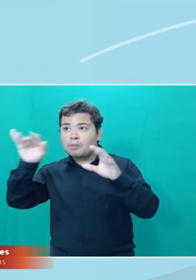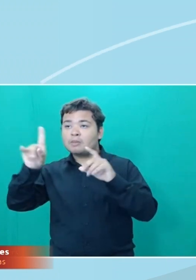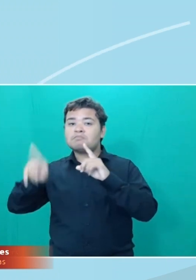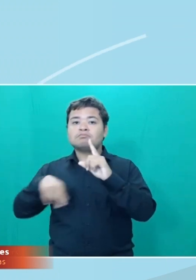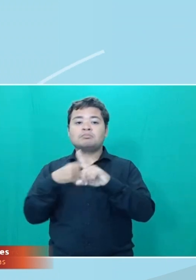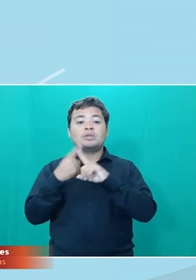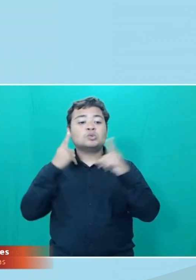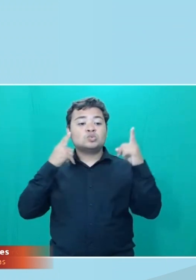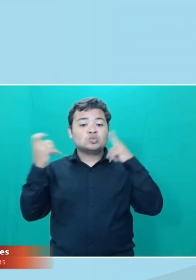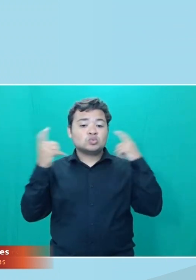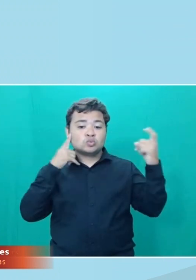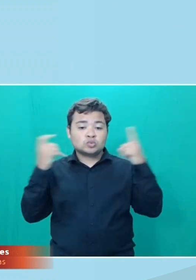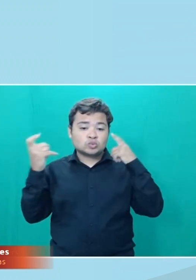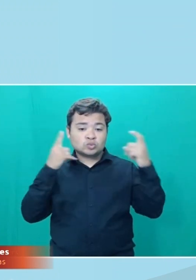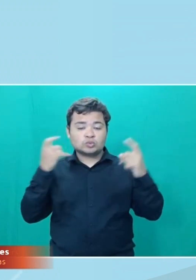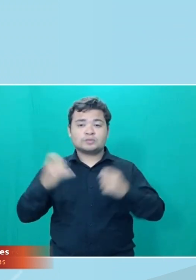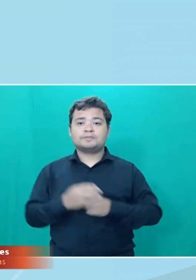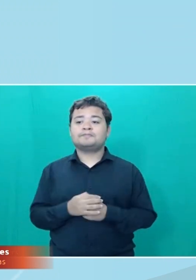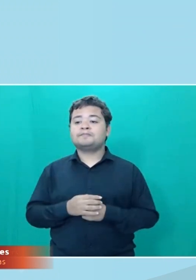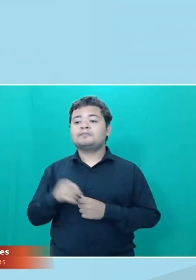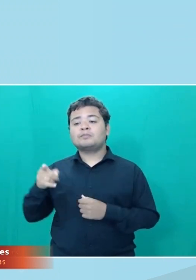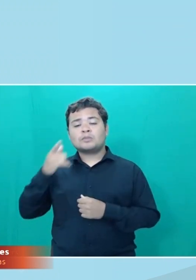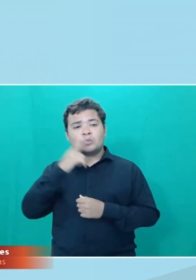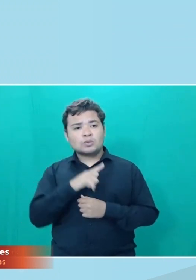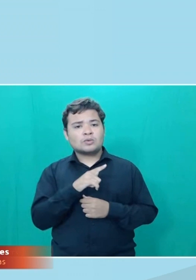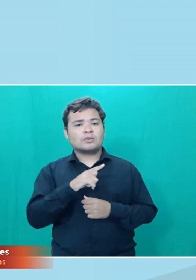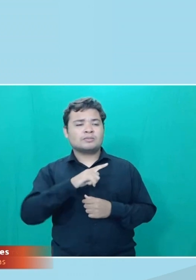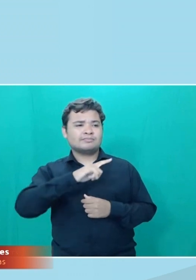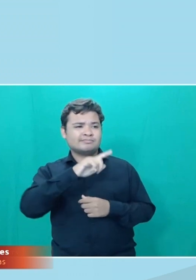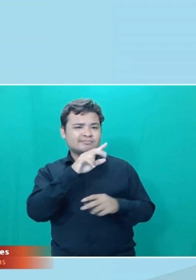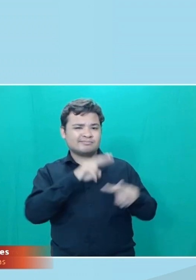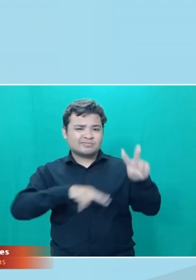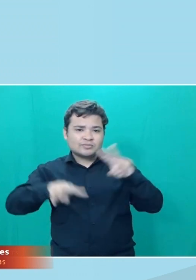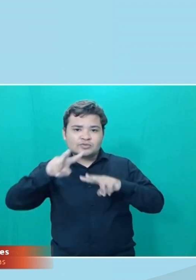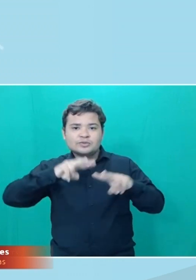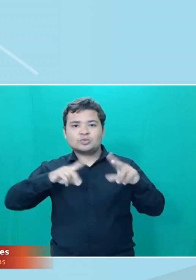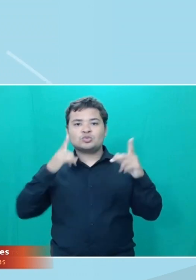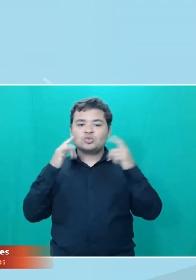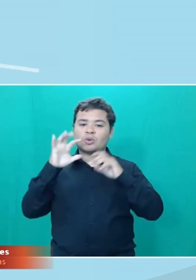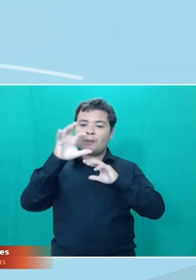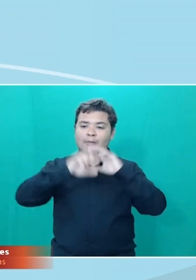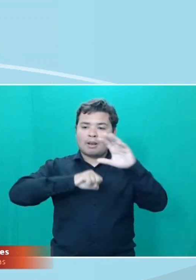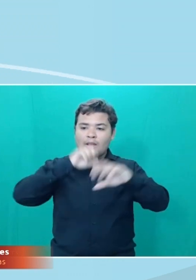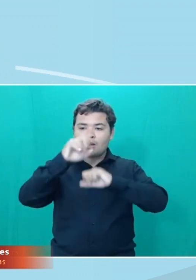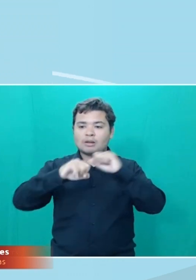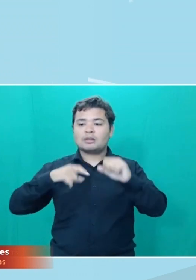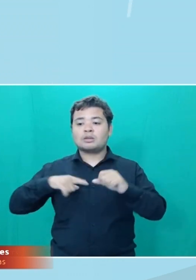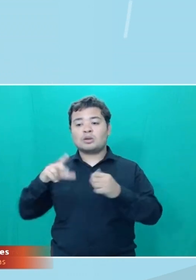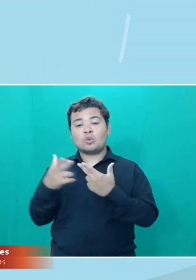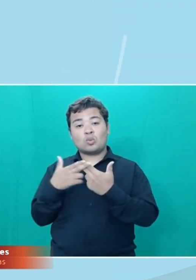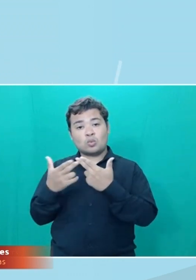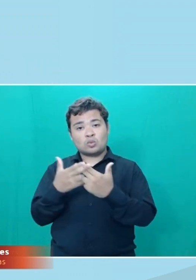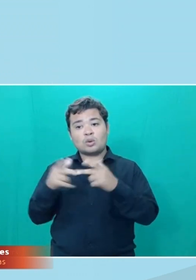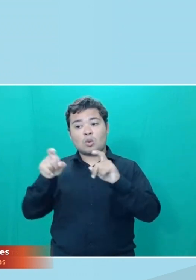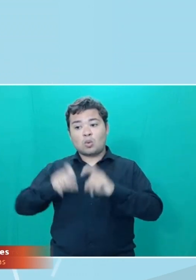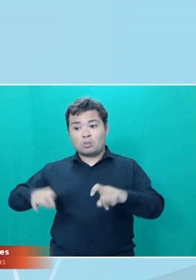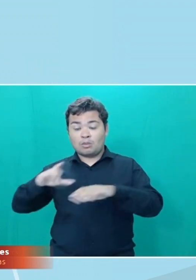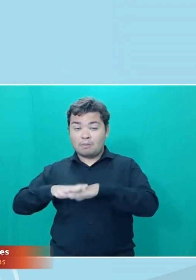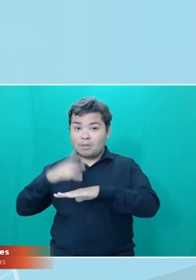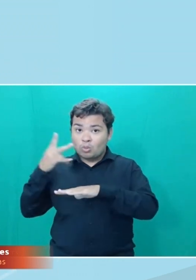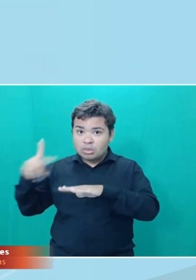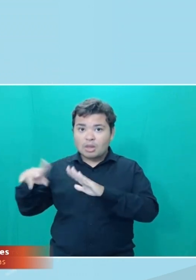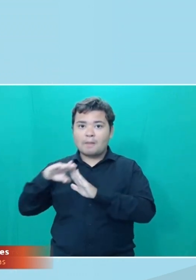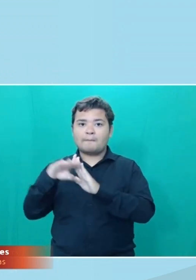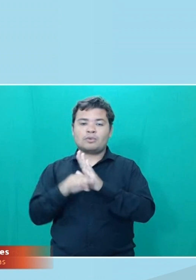Leandro coletou esses registros visuais e sonoros e utilizou programas de computador que foram desenvolvidos por ele mesmo